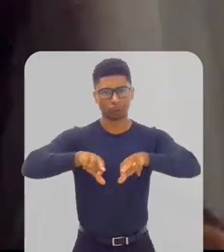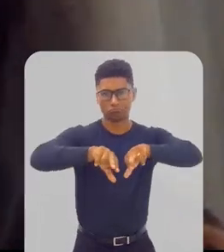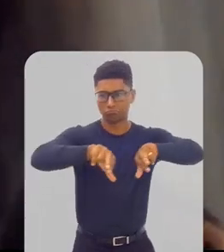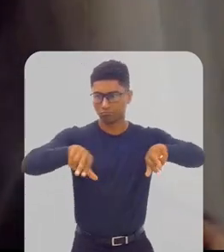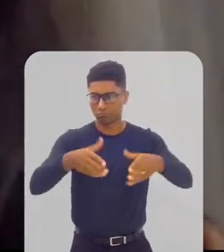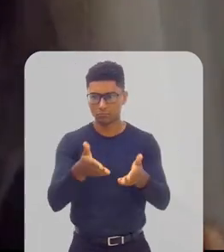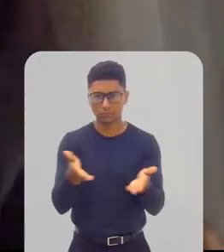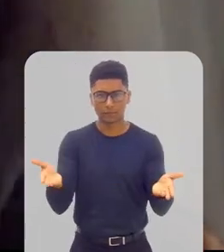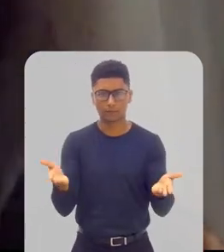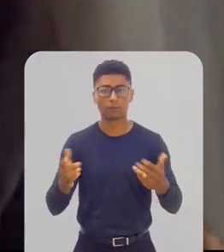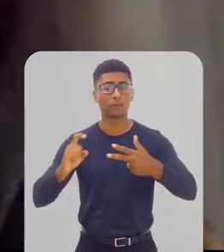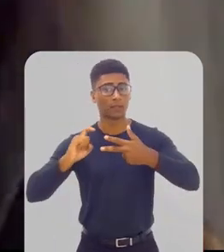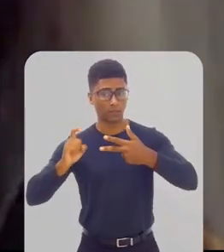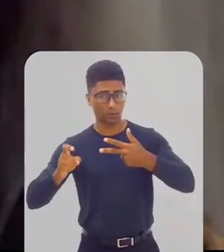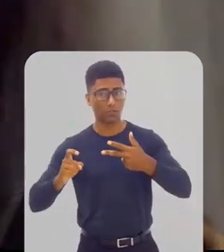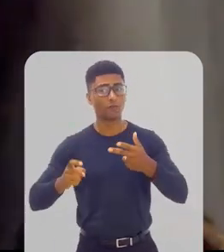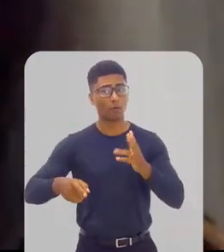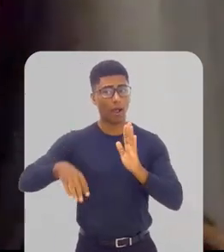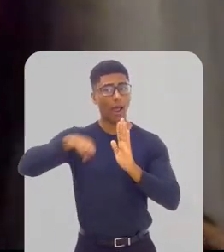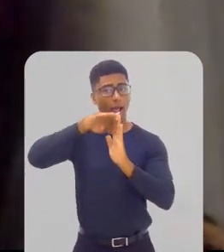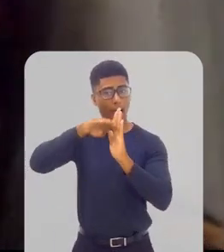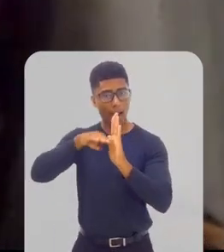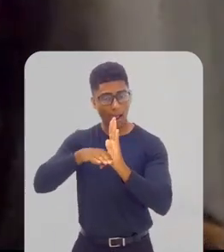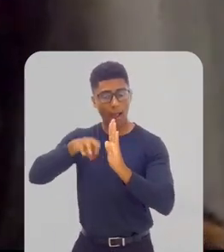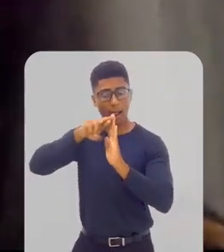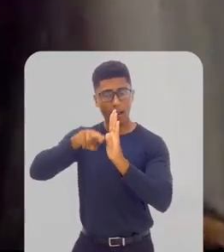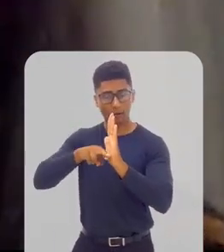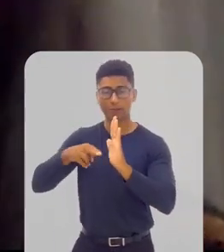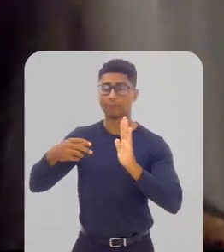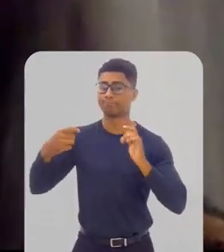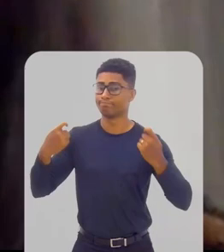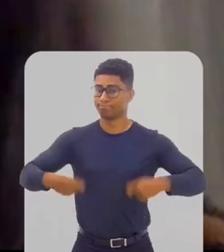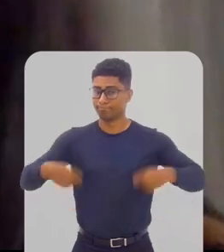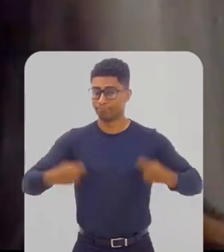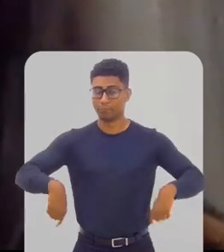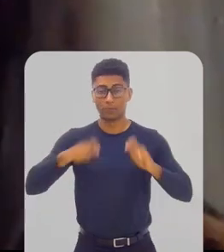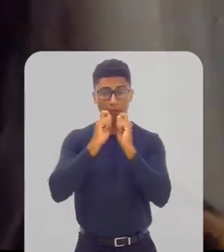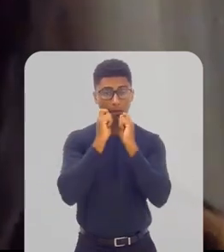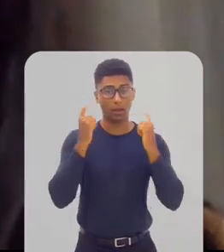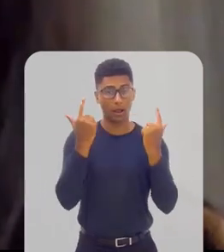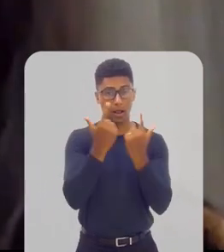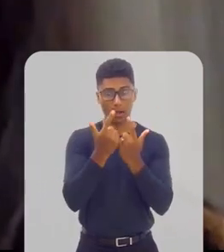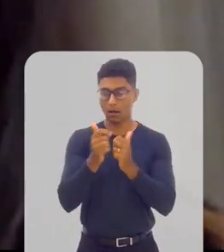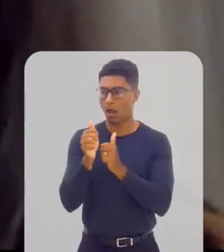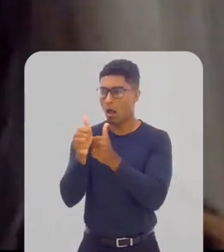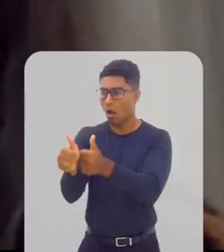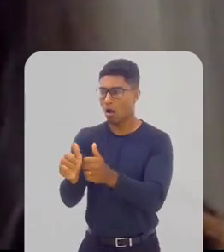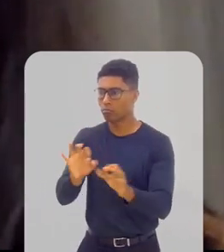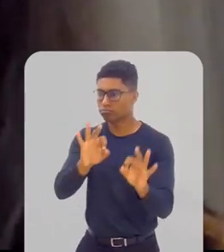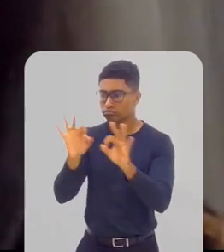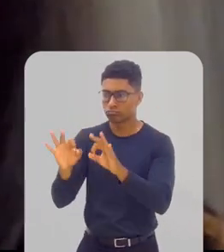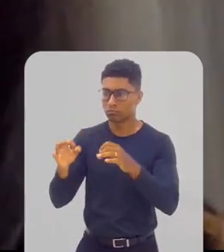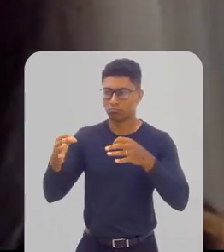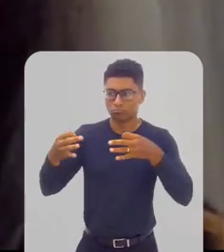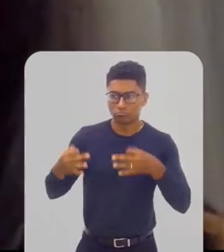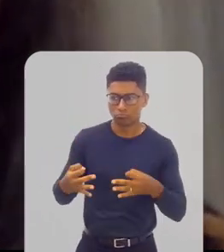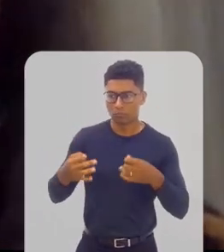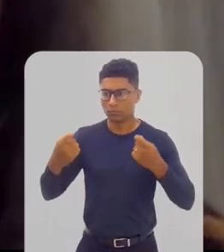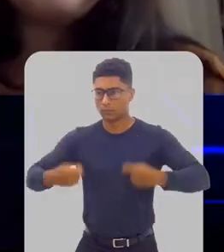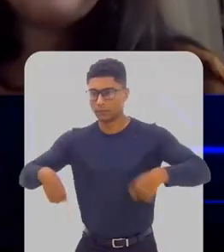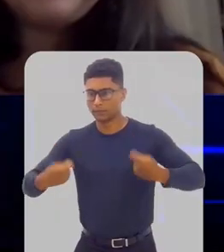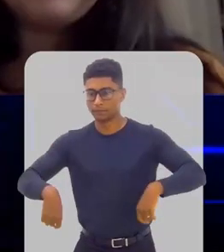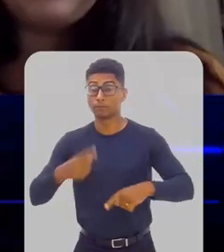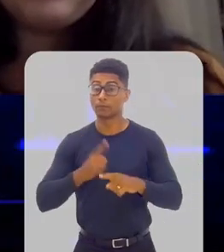regulamentados pelo poder executivo e que devem ser acompanhados de perto pelo parlamento, pois trata-se de uma iniciativa